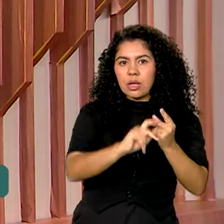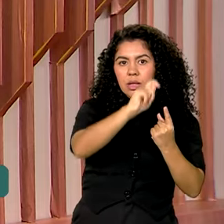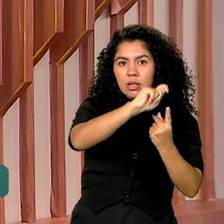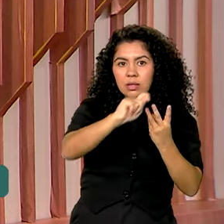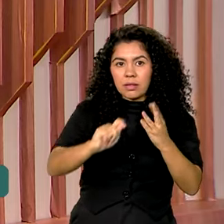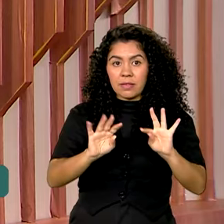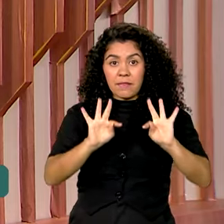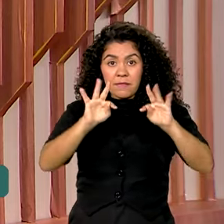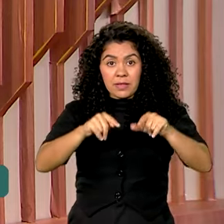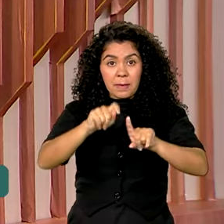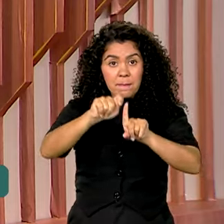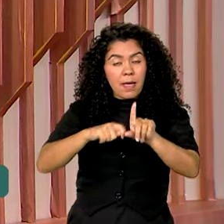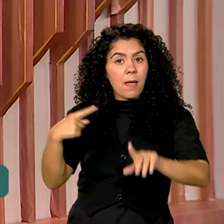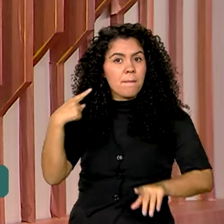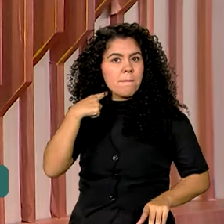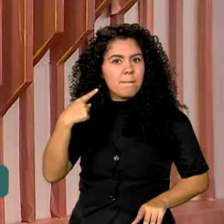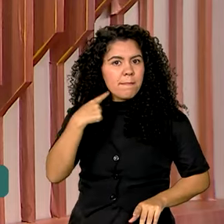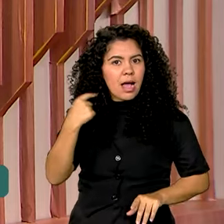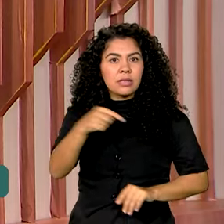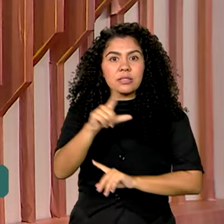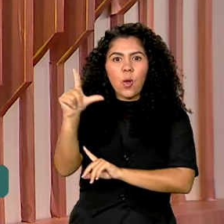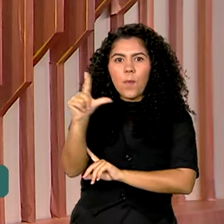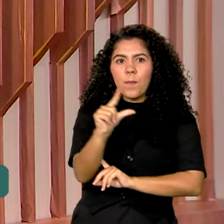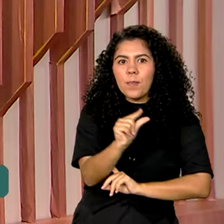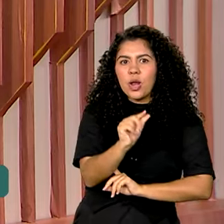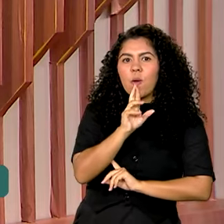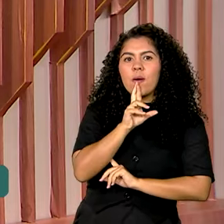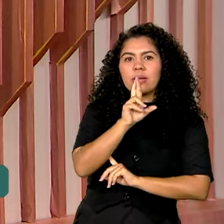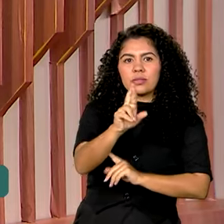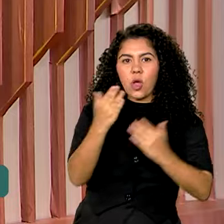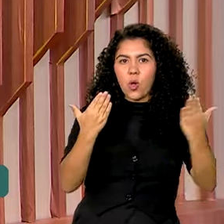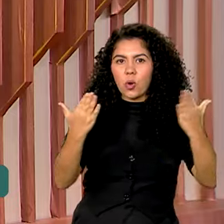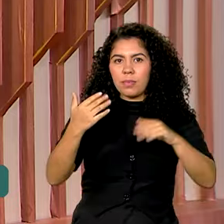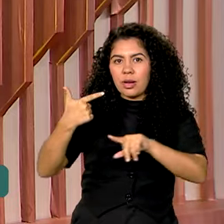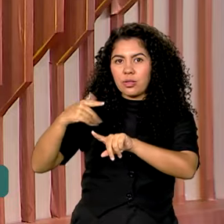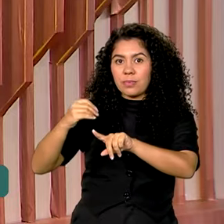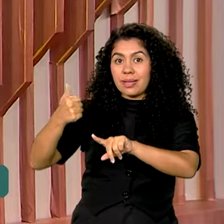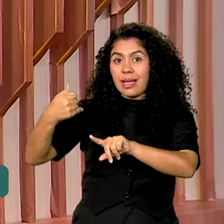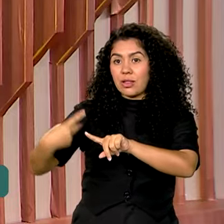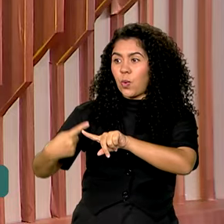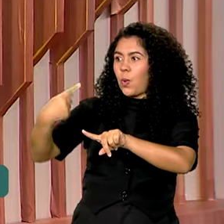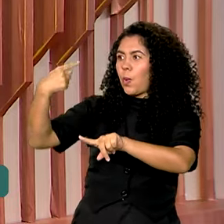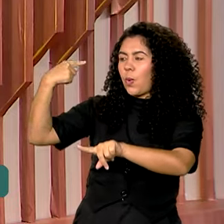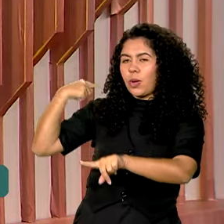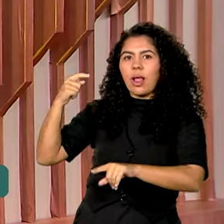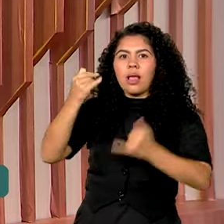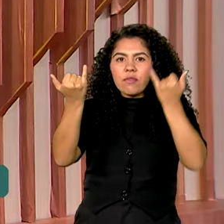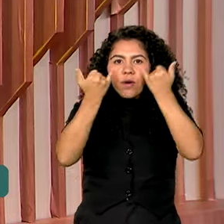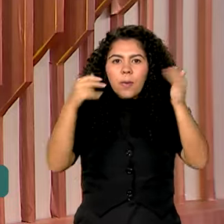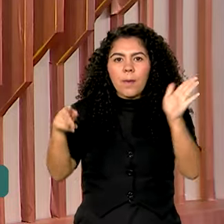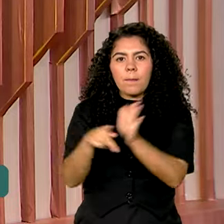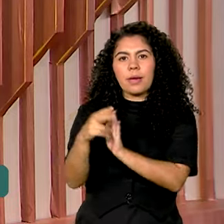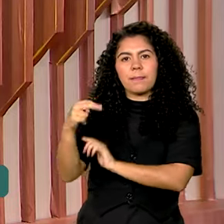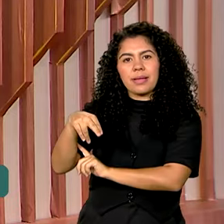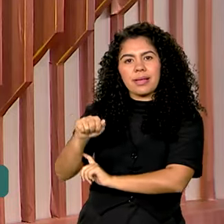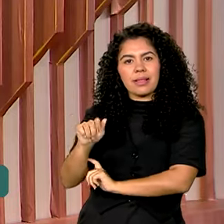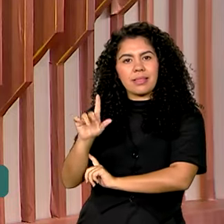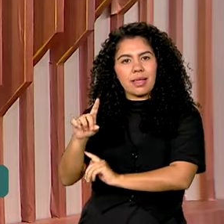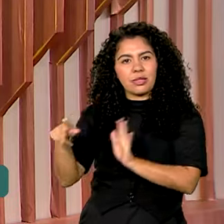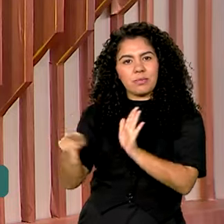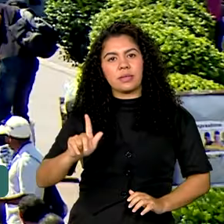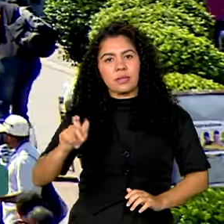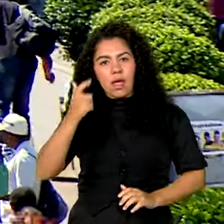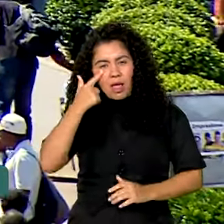encerrado em maio. O menor índice para este período desde 2014. Os dados são da PNAD contínua do